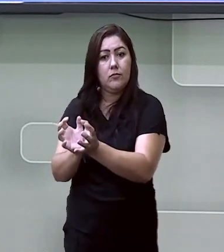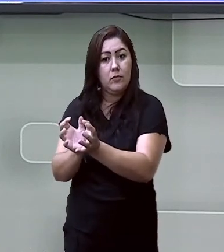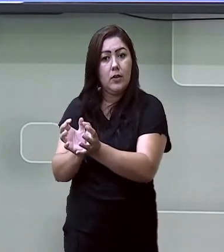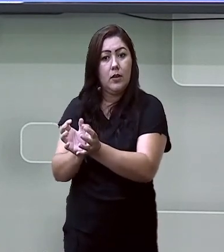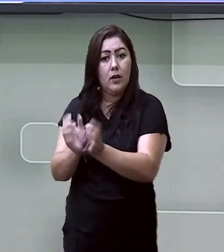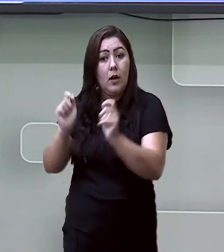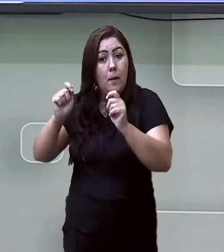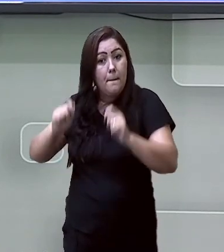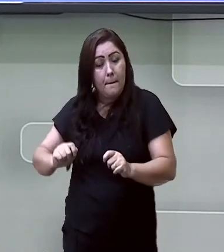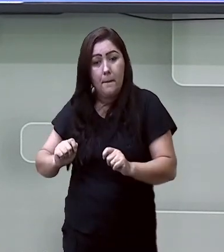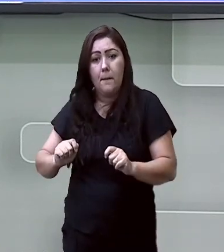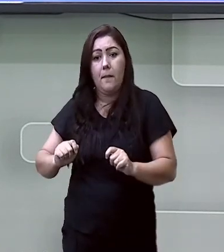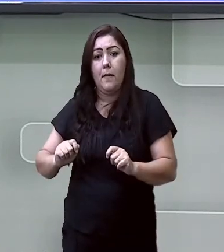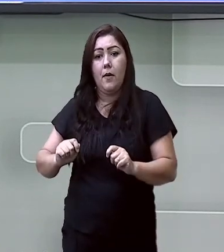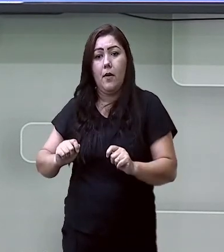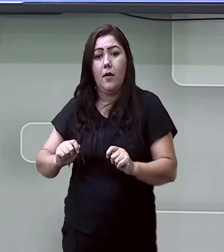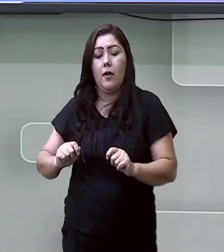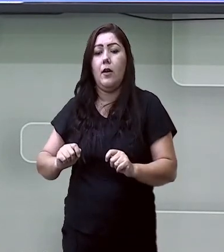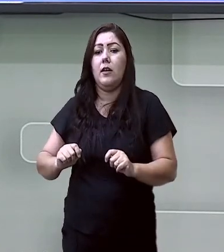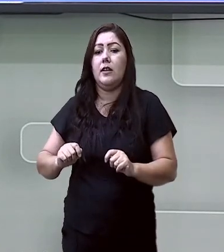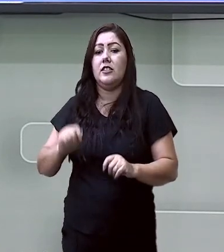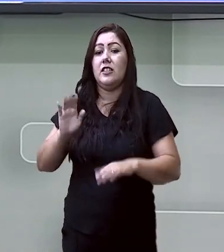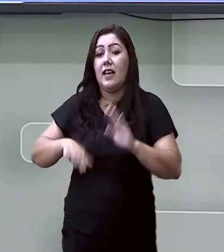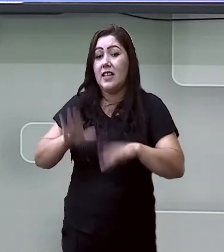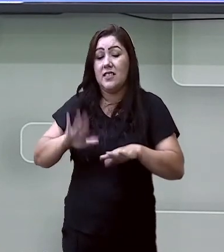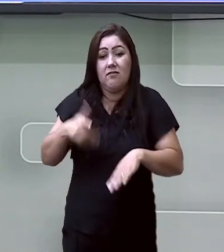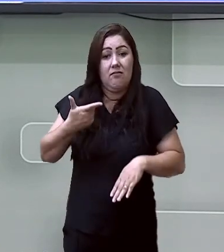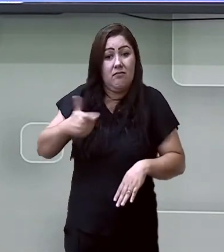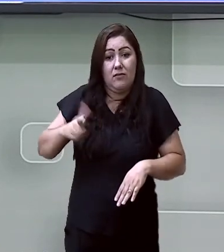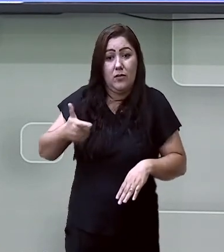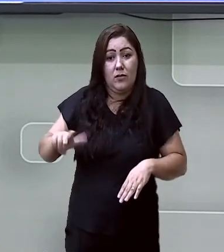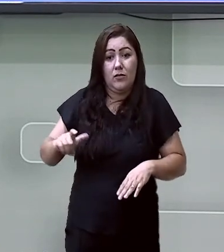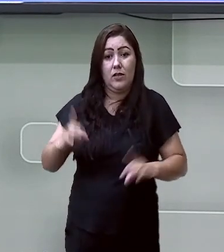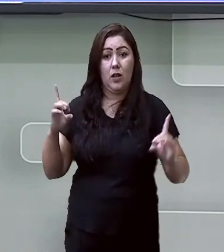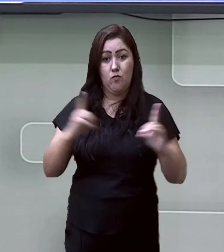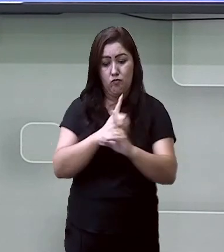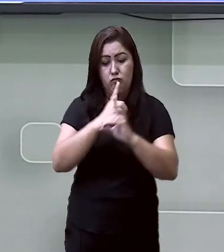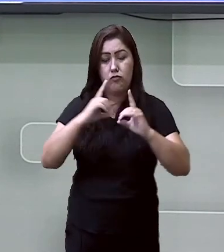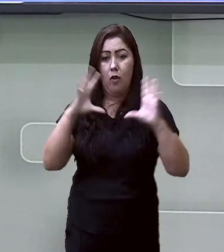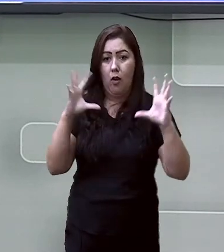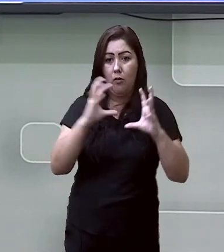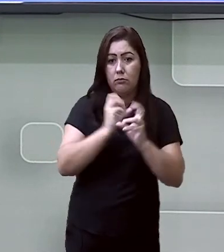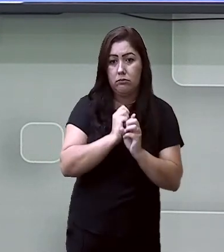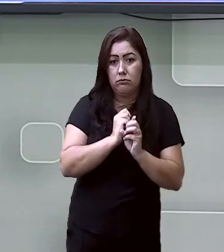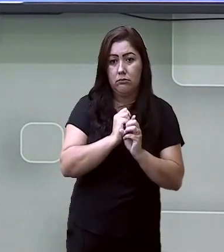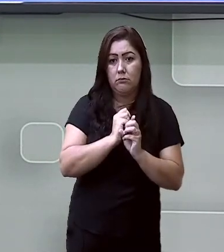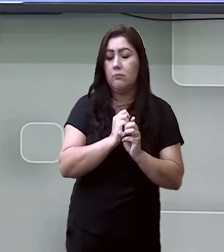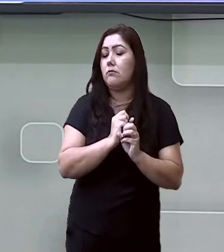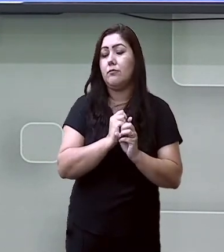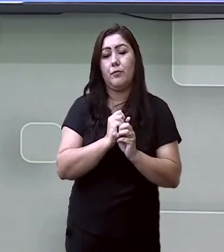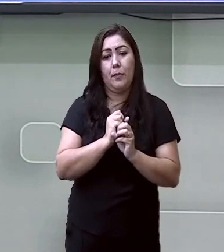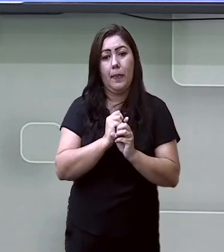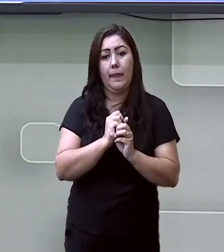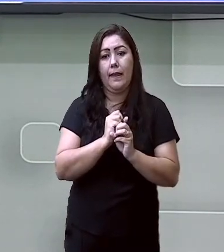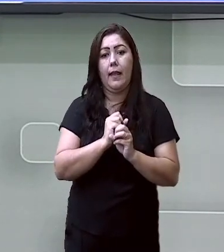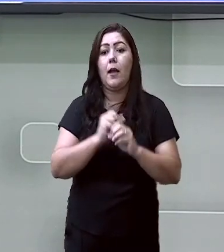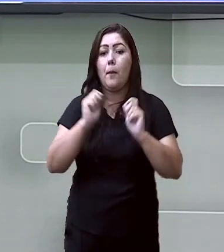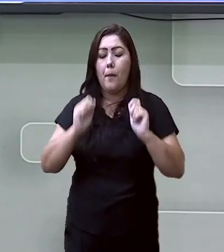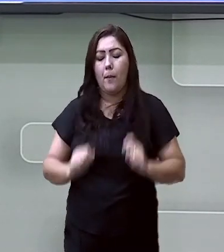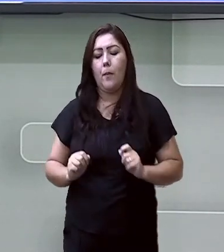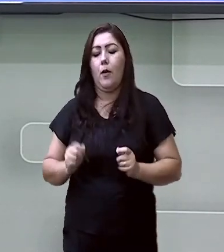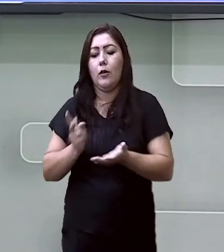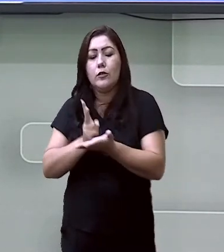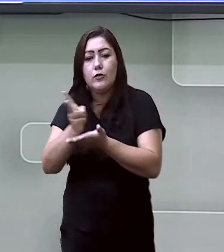mesmo sem ter um diagnóstico fechado. Se essa intervenção for realizada de forma precoce,